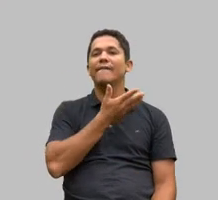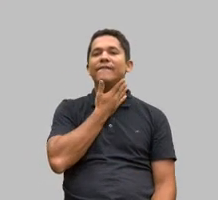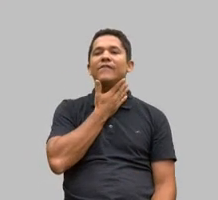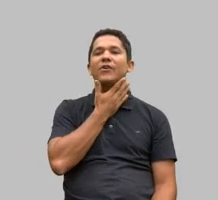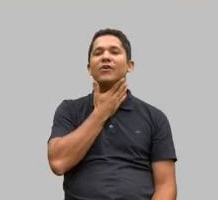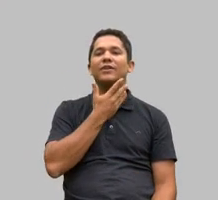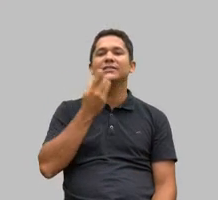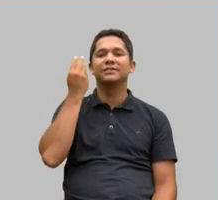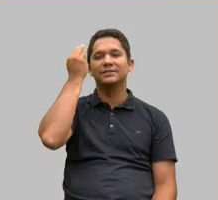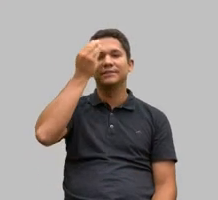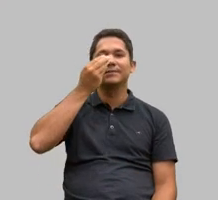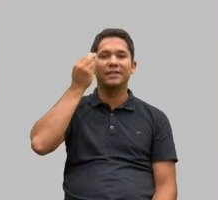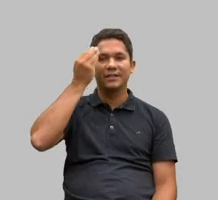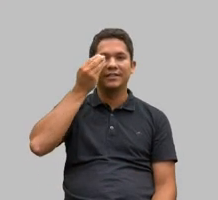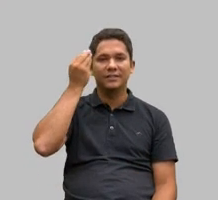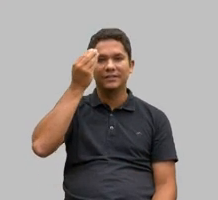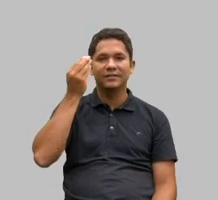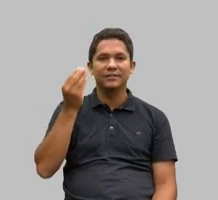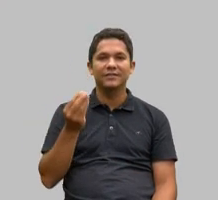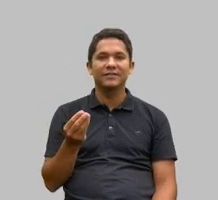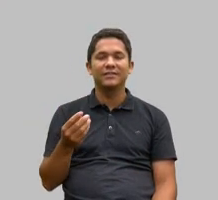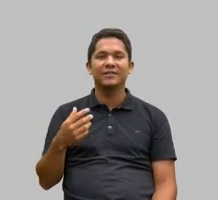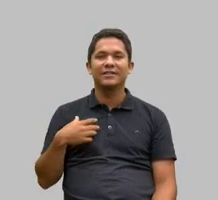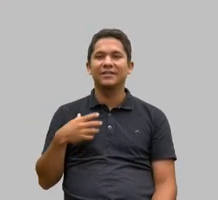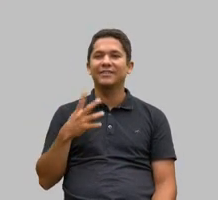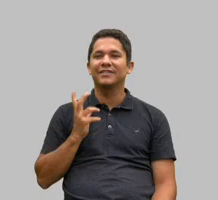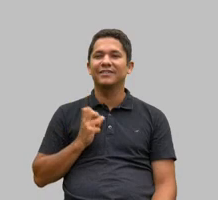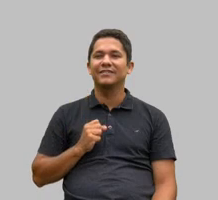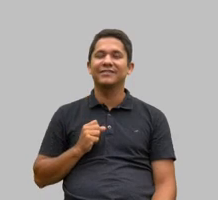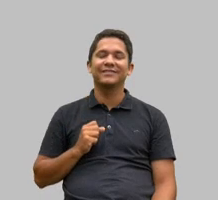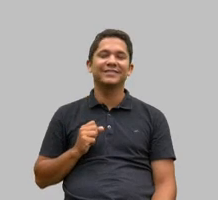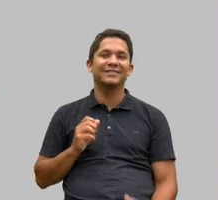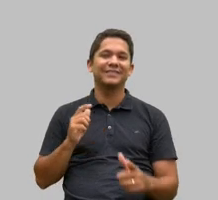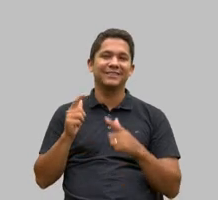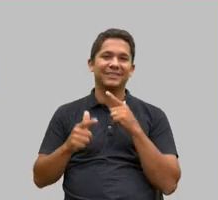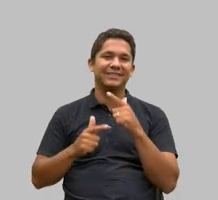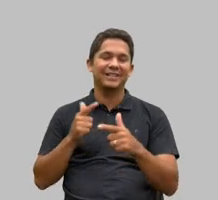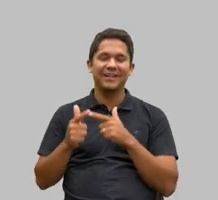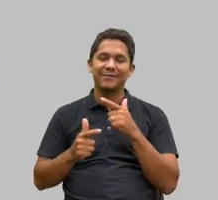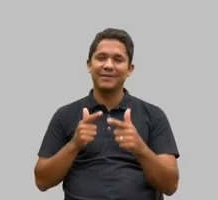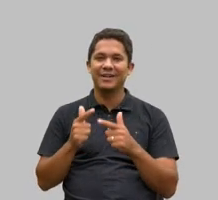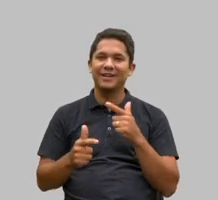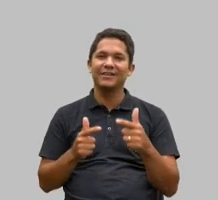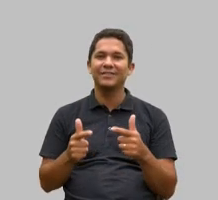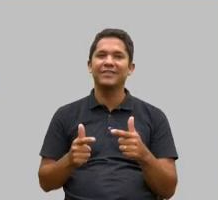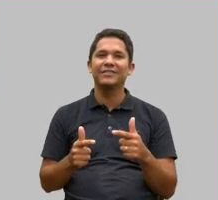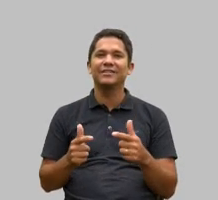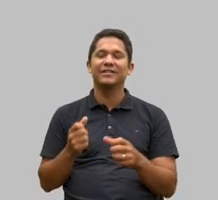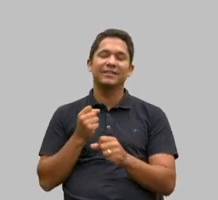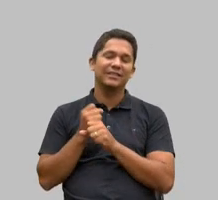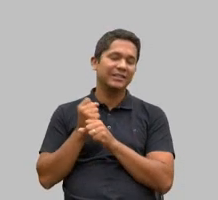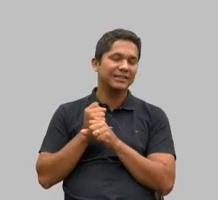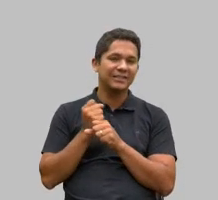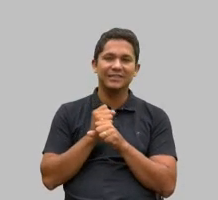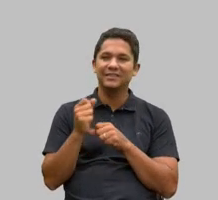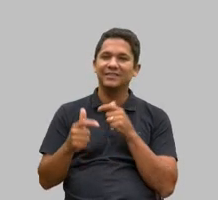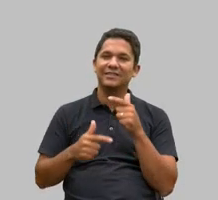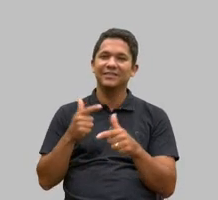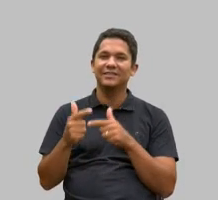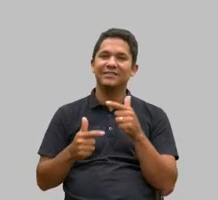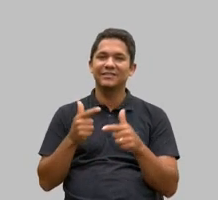voz da senhora foram anos a minha vida inteira foi trabalhar com o portador de